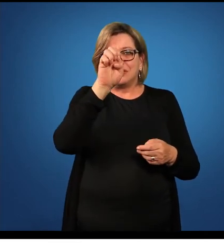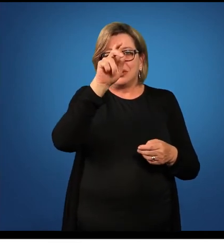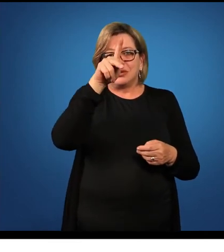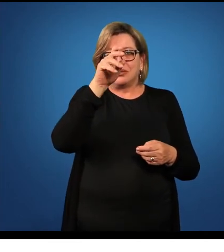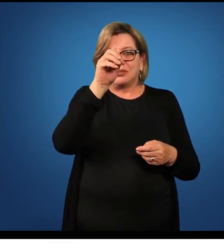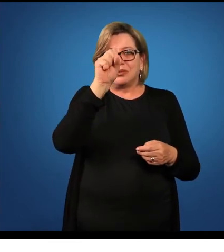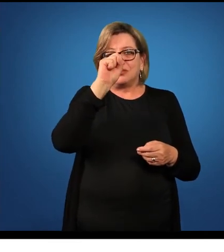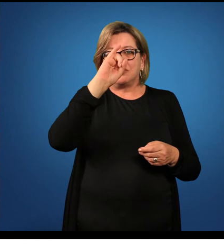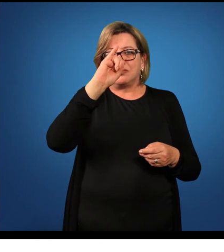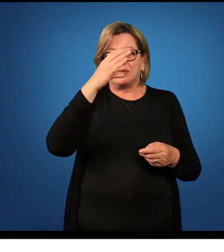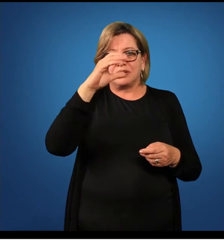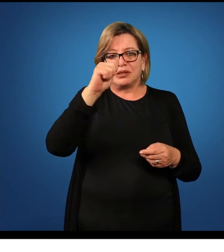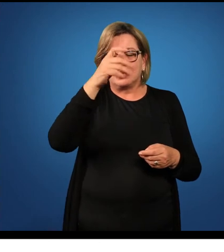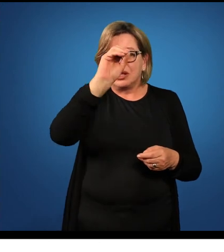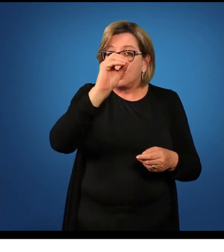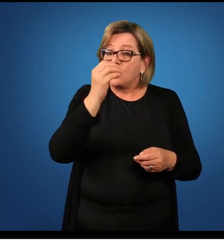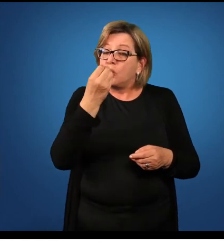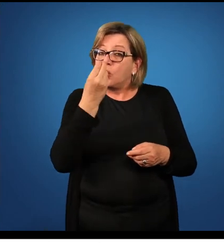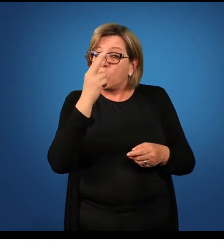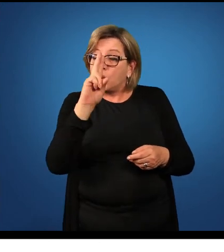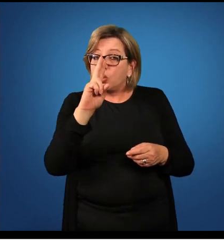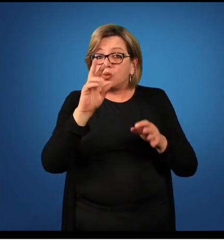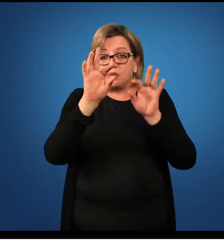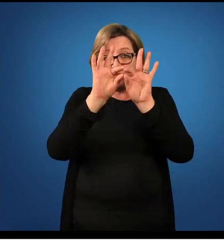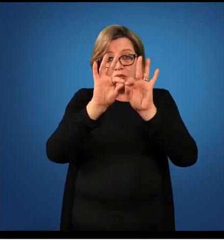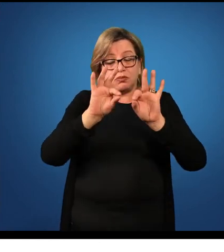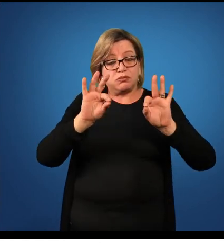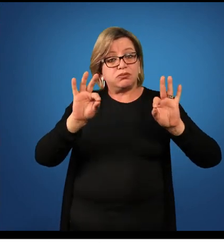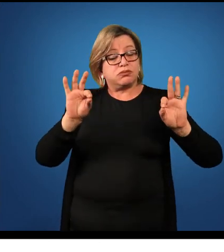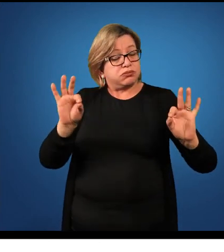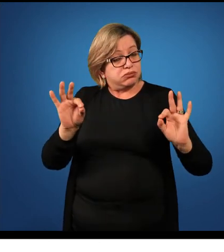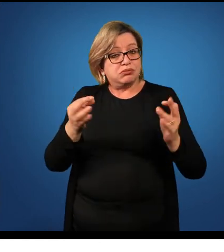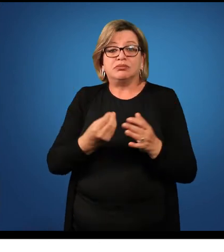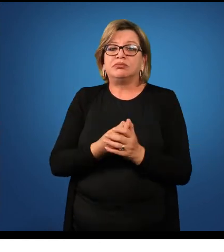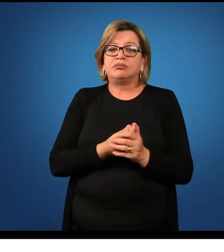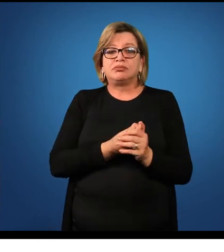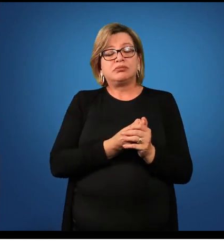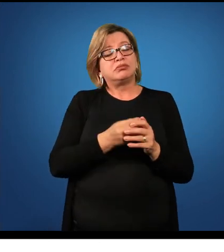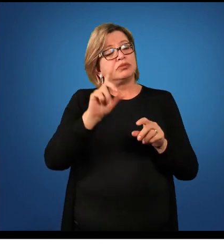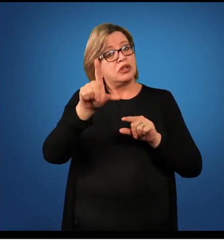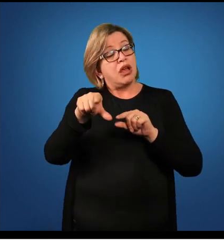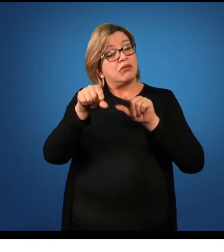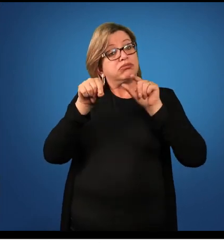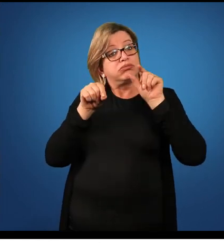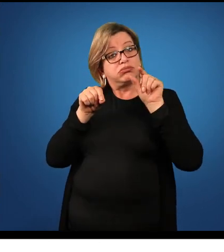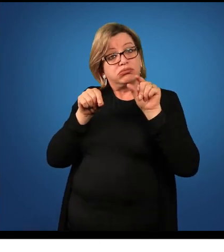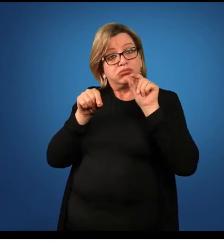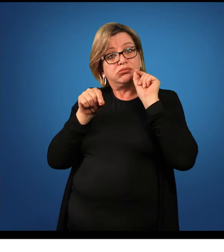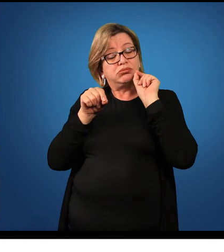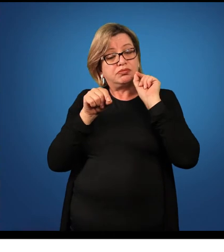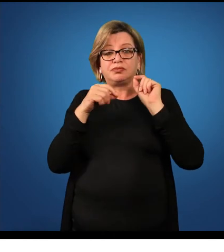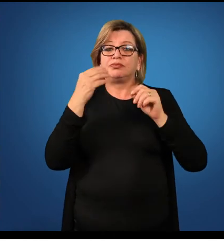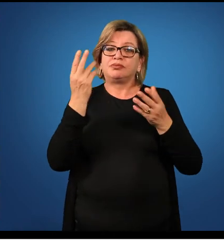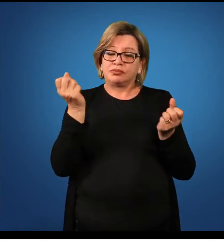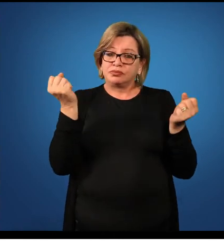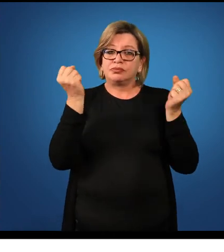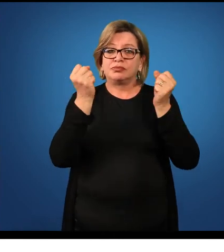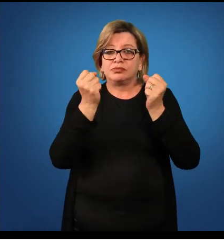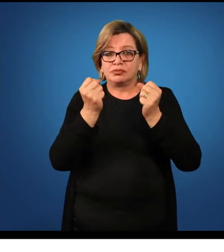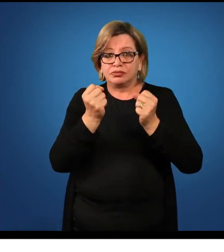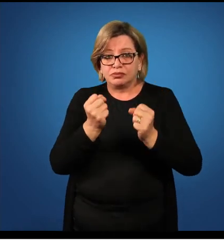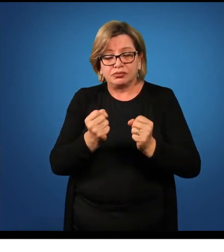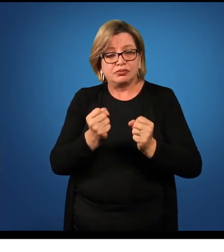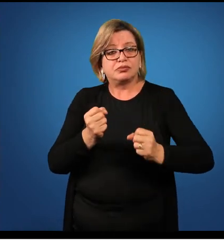tem duas opções você ou traduz com o ablativo simples sem nenhuma preposição ou com o caso